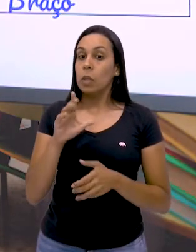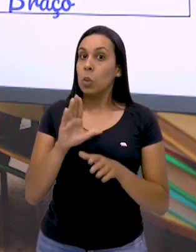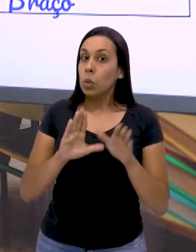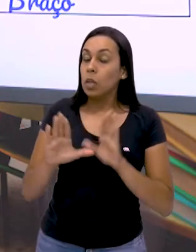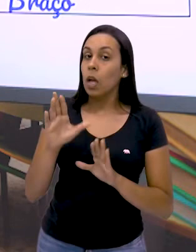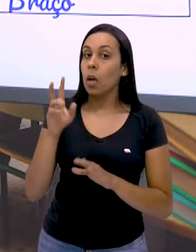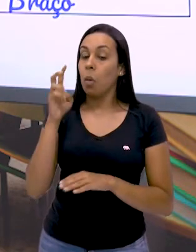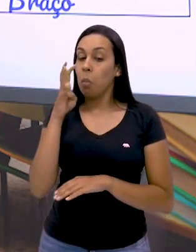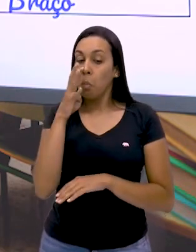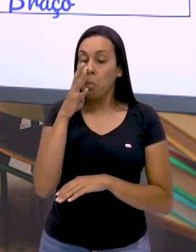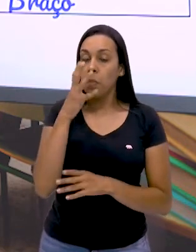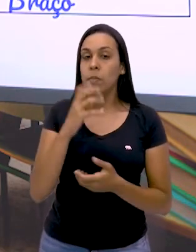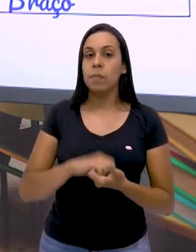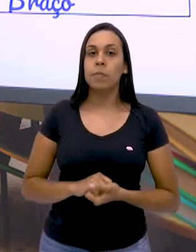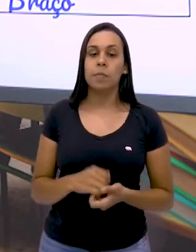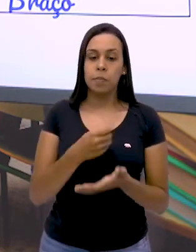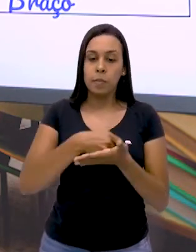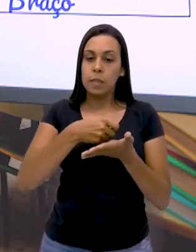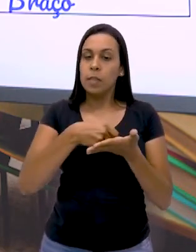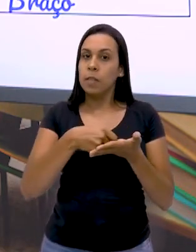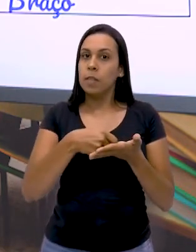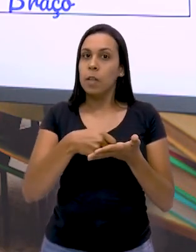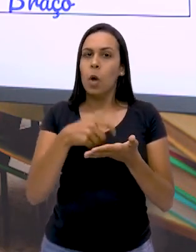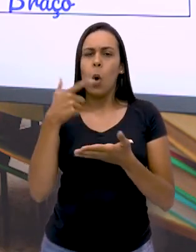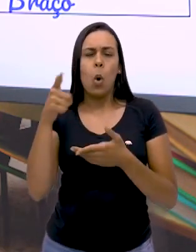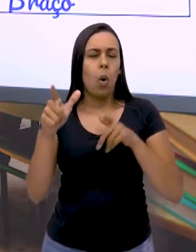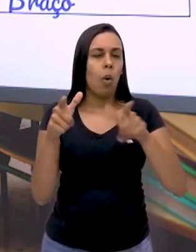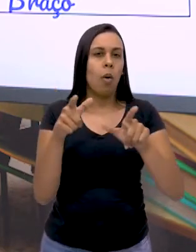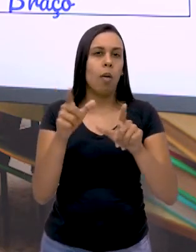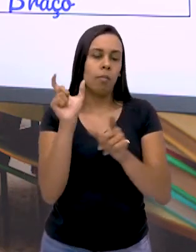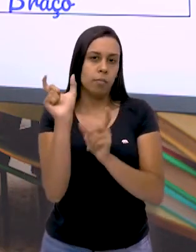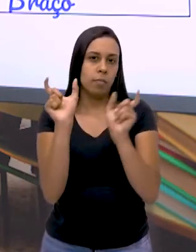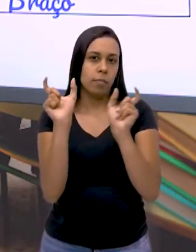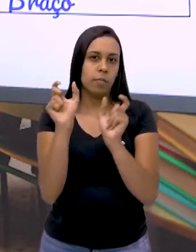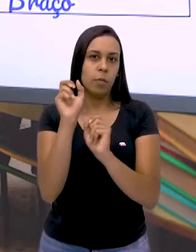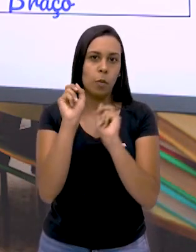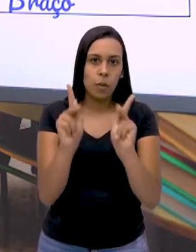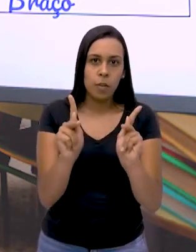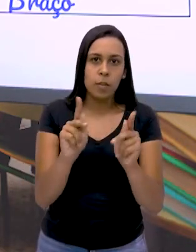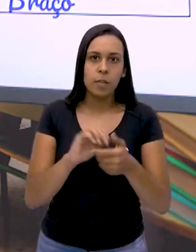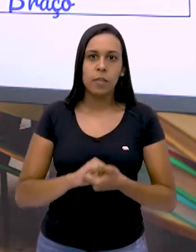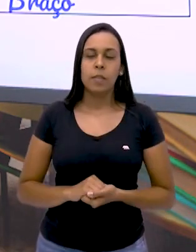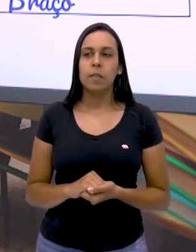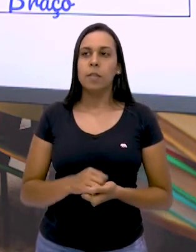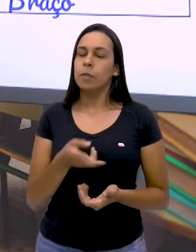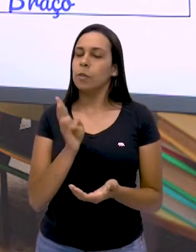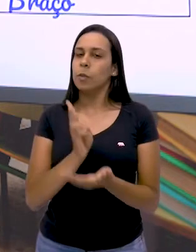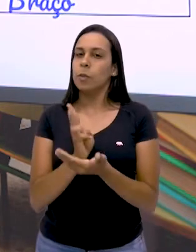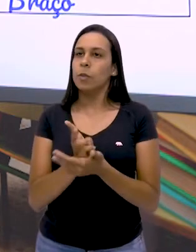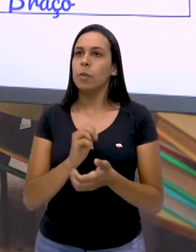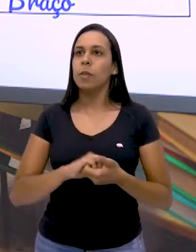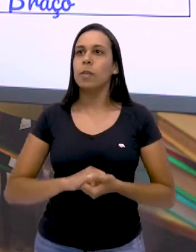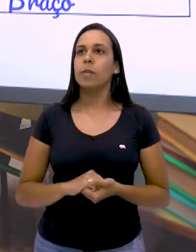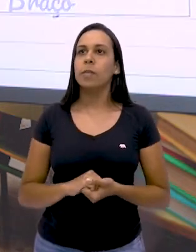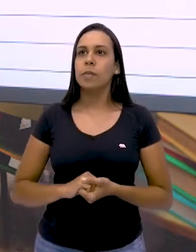bem atenção quando vocês forem escrever outras palavras, ok? Vamos dar seguimento à nossa atividade.